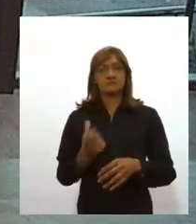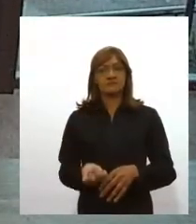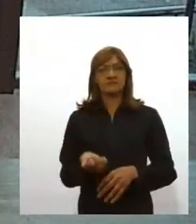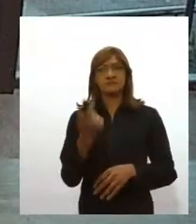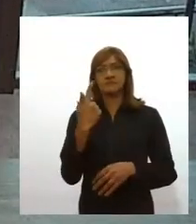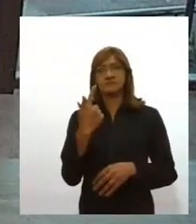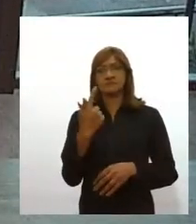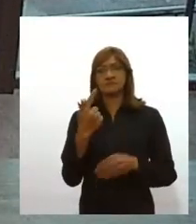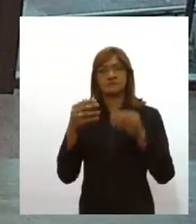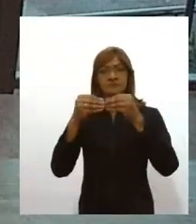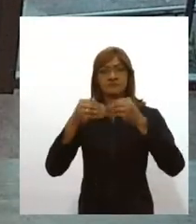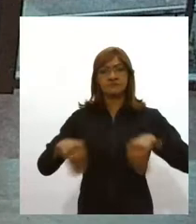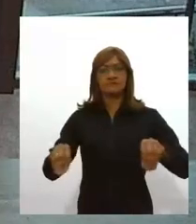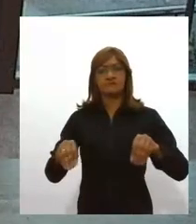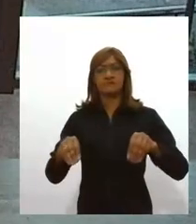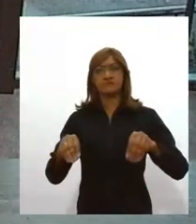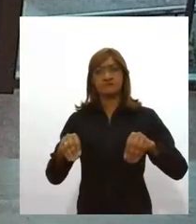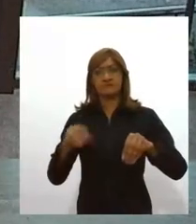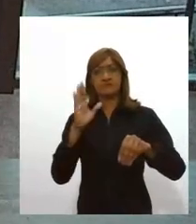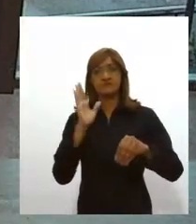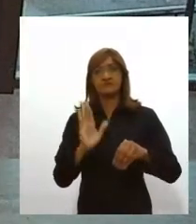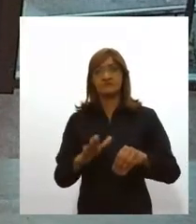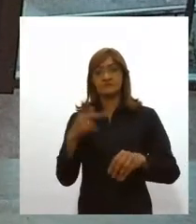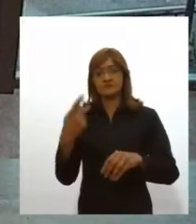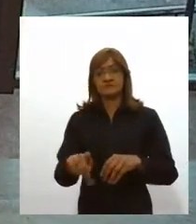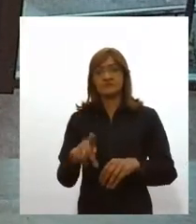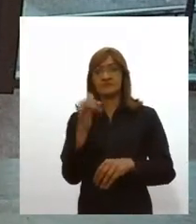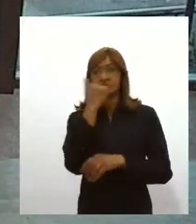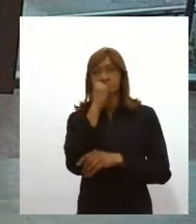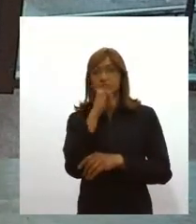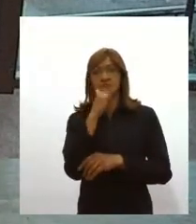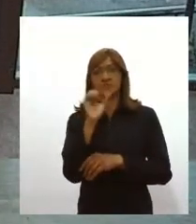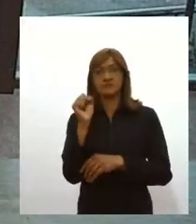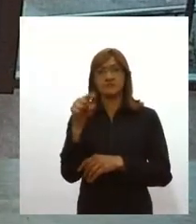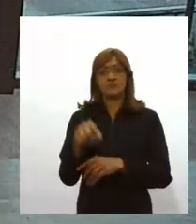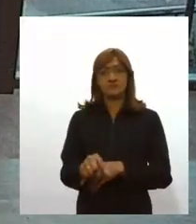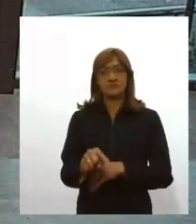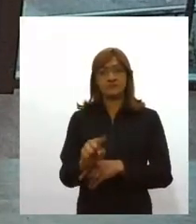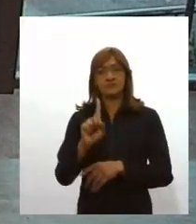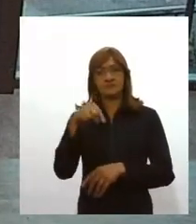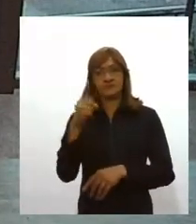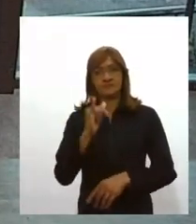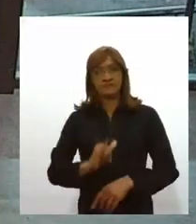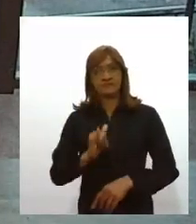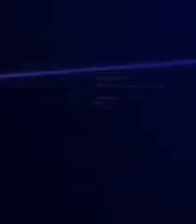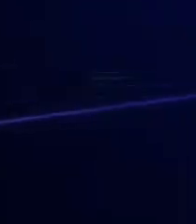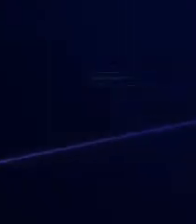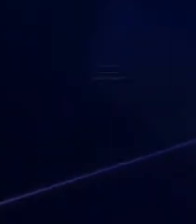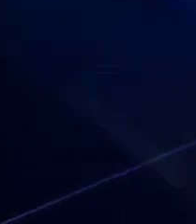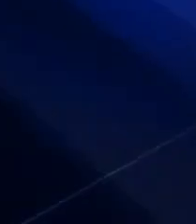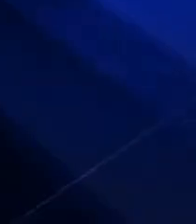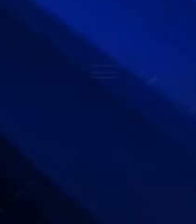aí prejudicando a rede elétrica aqui em Sergipe. Vamos saber mais sobre isso logo após o intervalo. Até já.